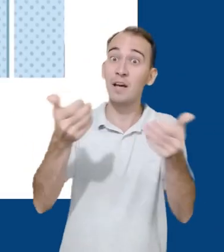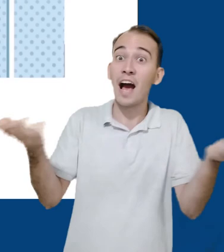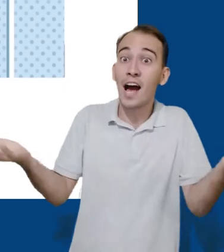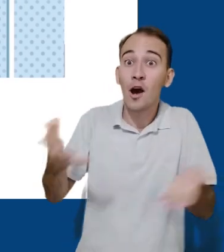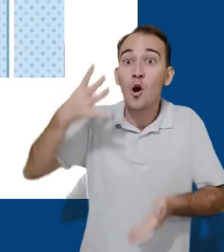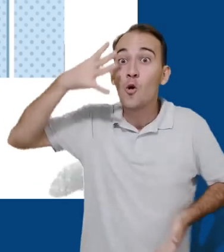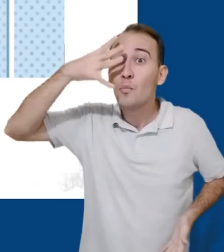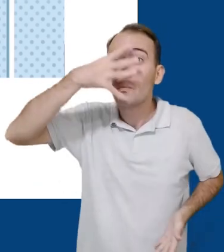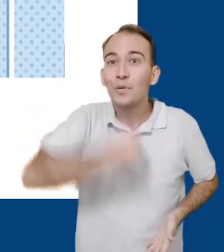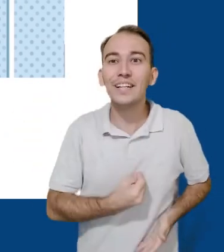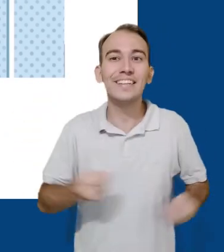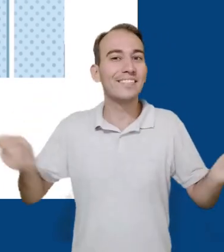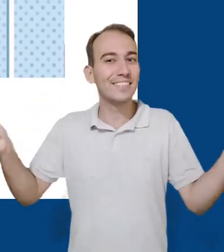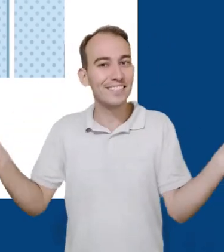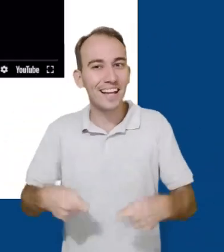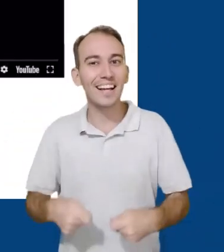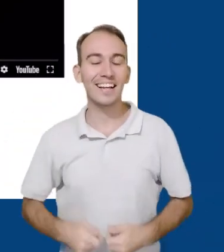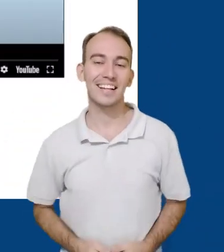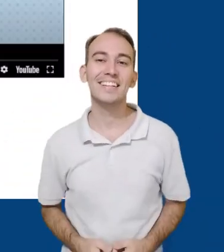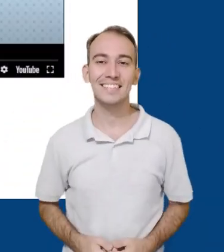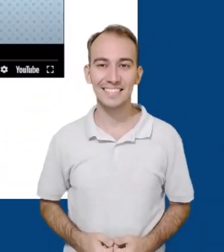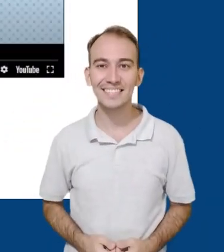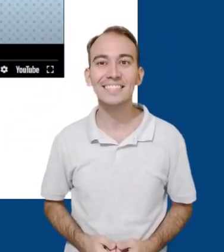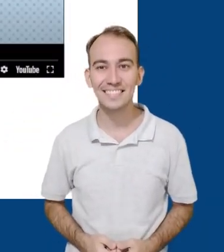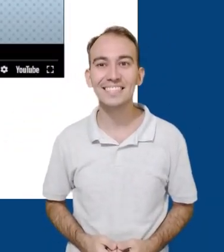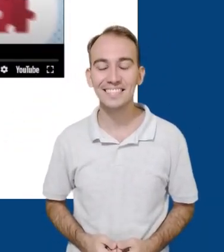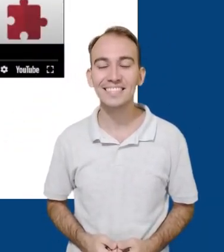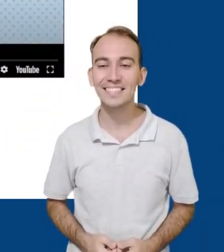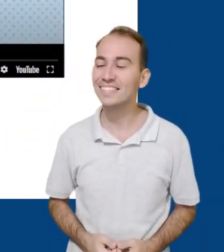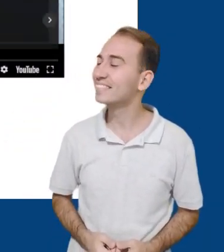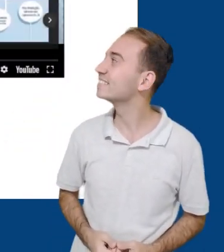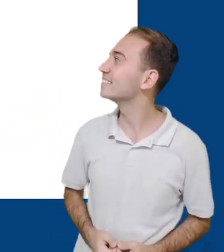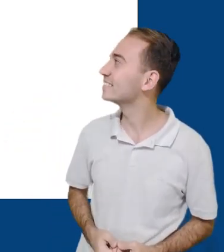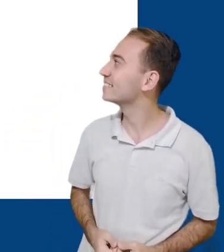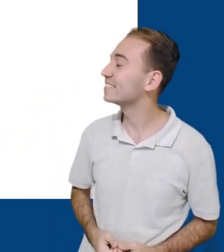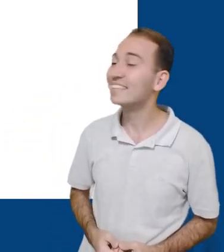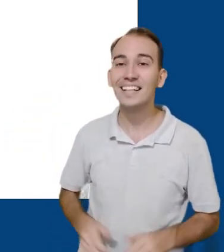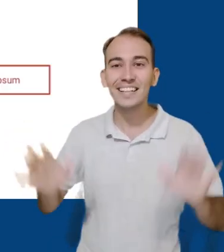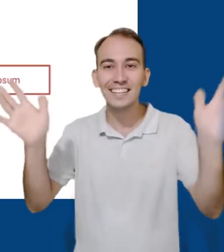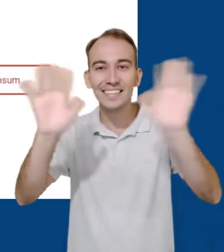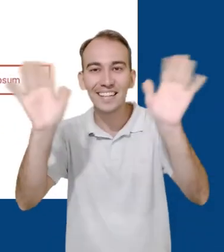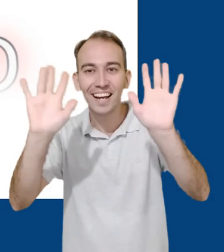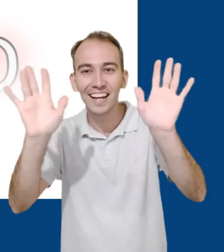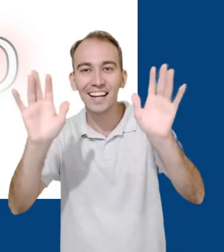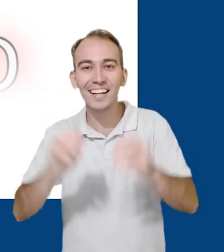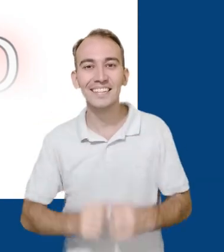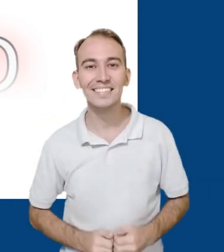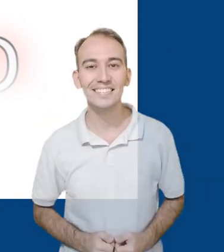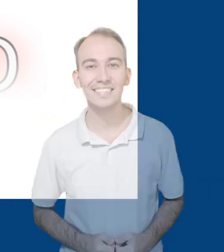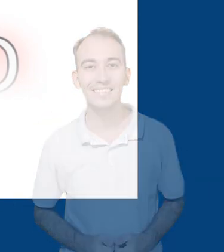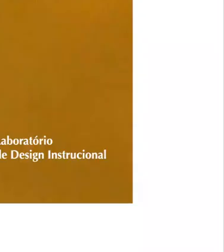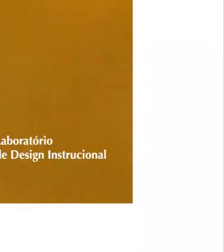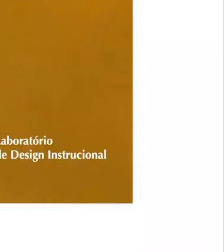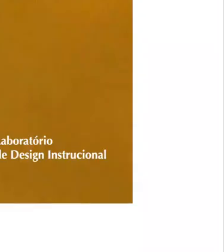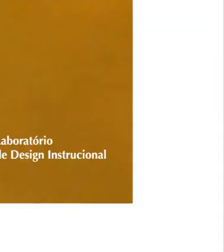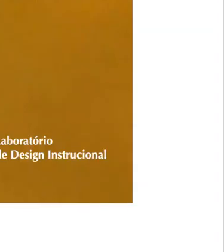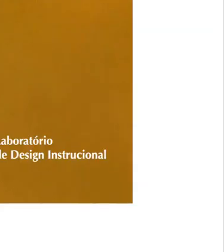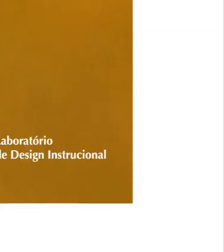Agora, suas apresentações, além de interessantes, serão muito mais bonitas. Até o próximo vídeo!